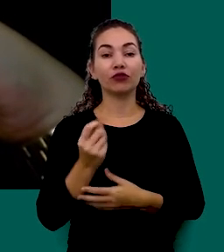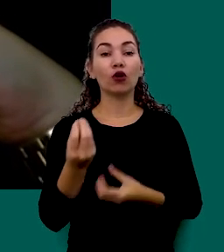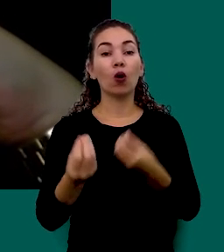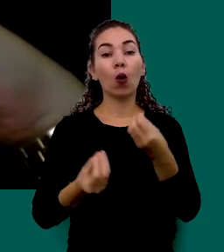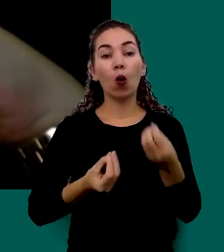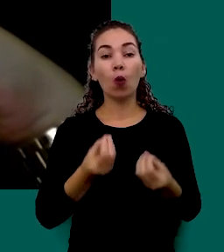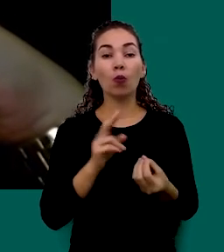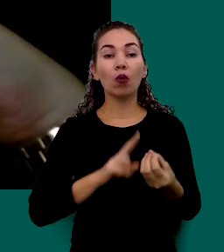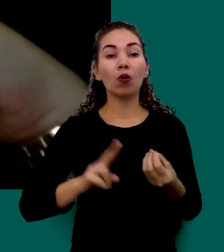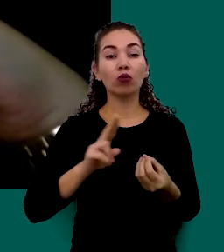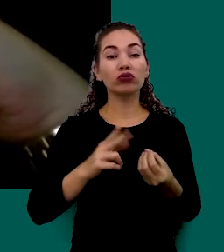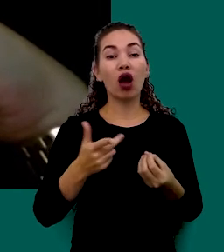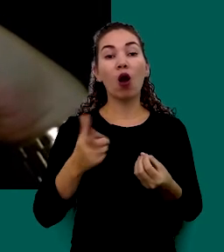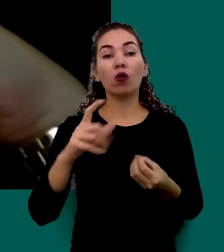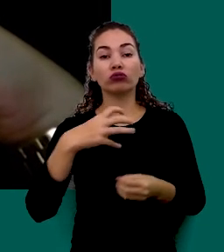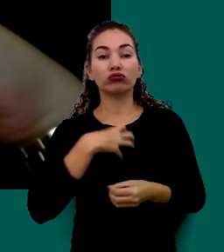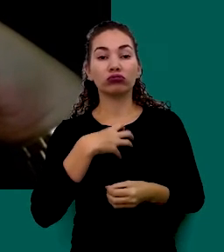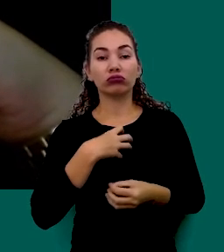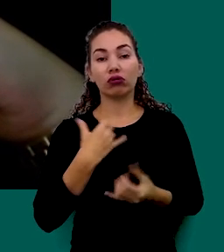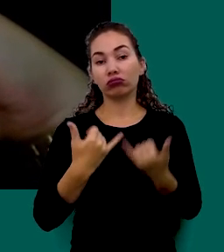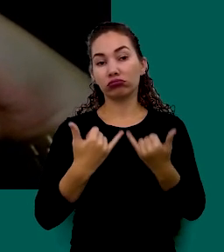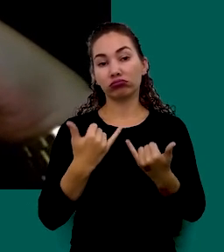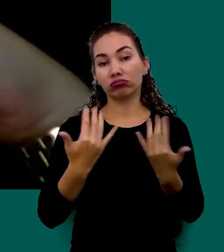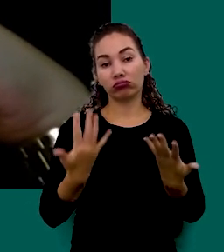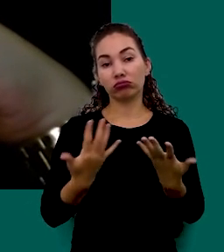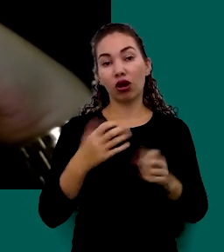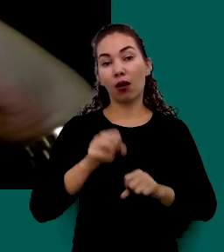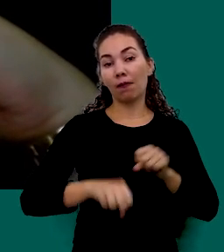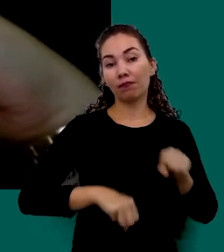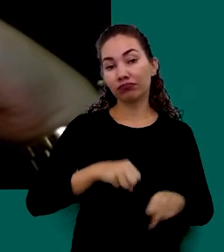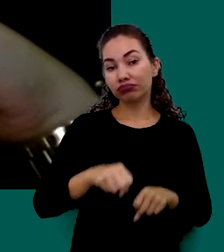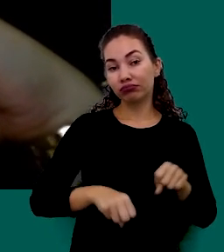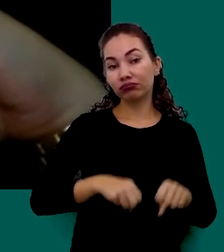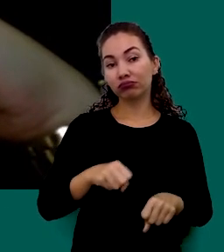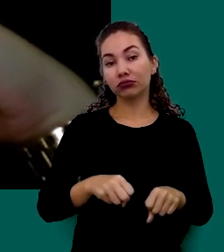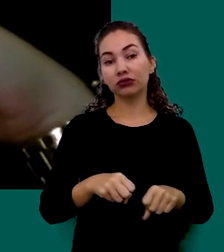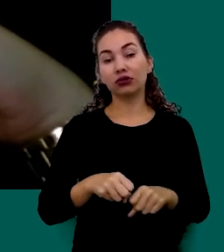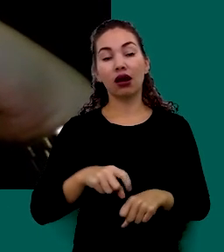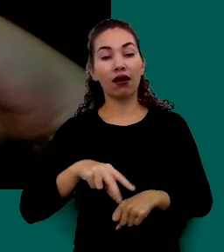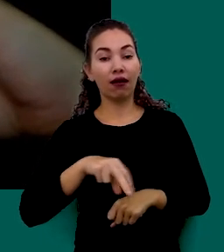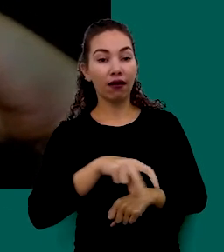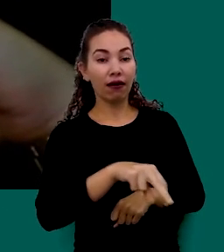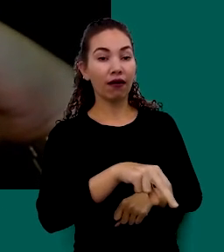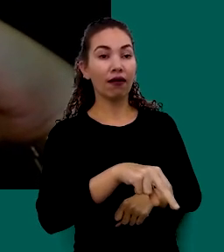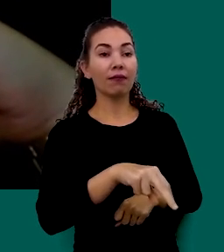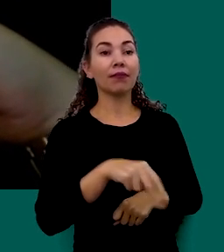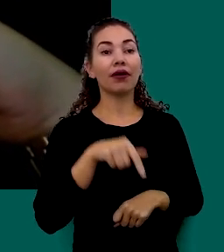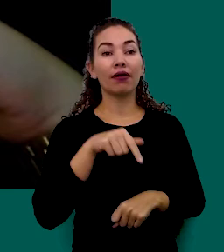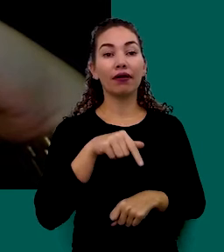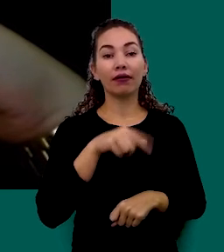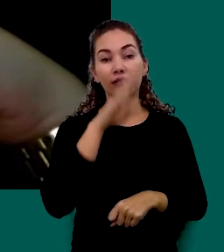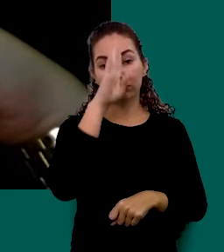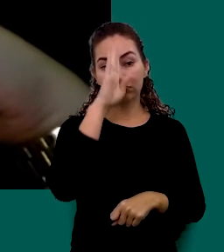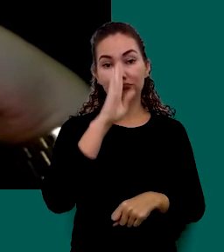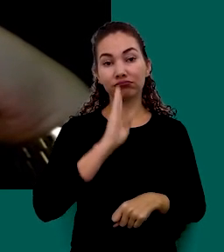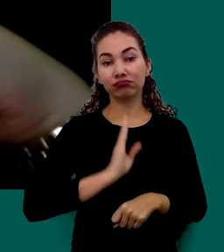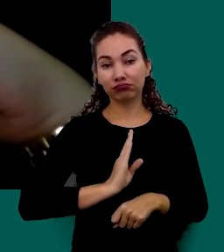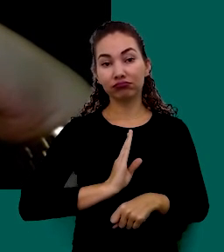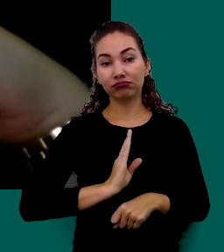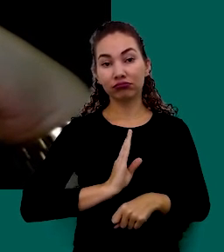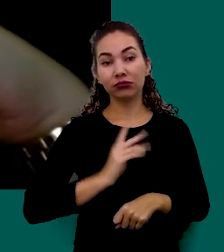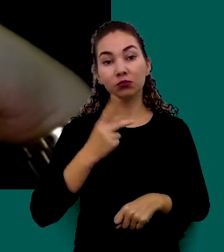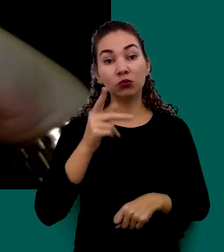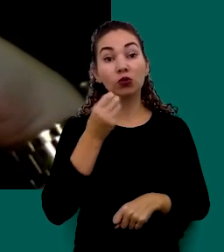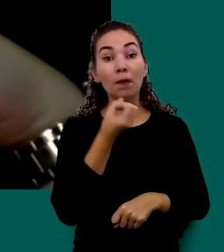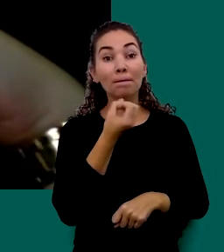Locomossão Alternativos Como A Bicicleta Caminhar Nada Eles São Gratuitos E Você